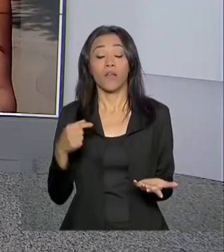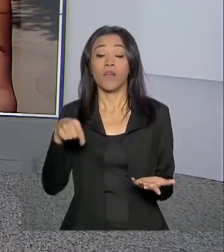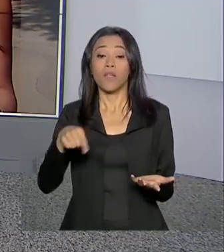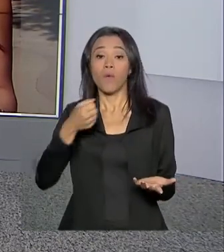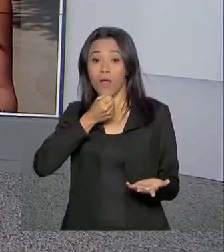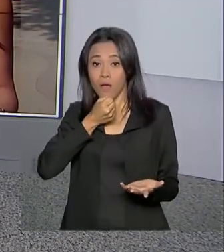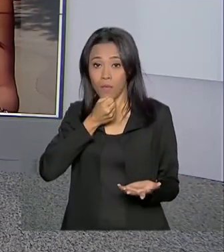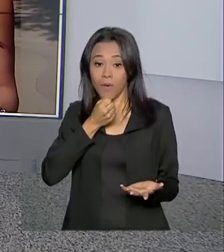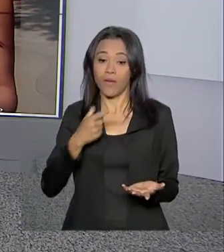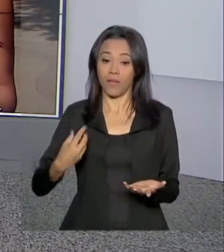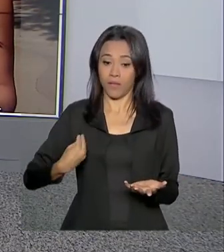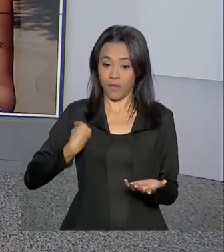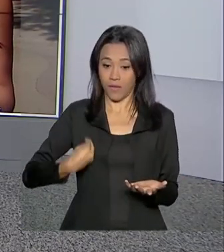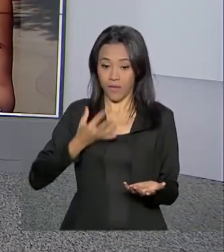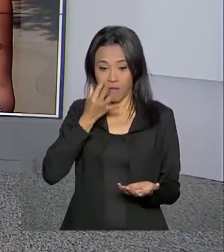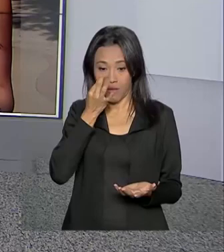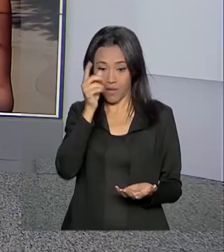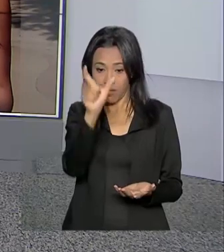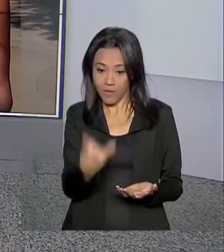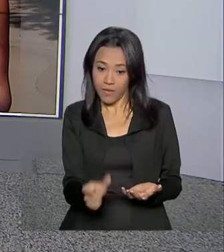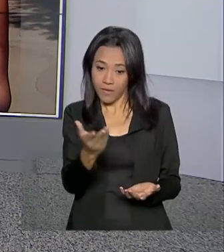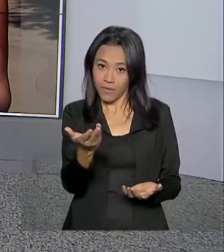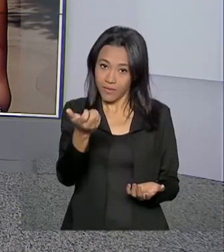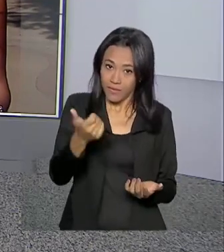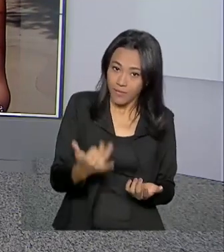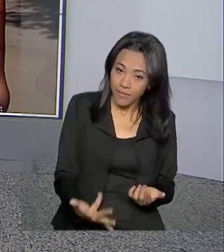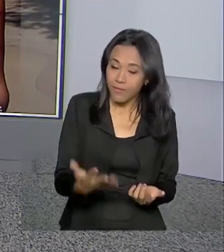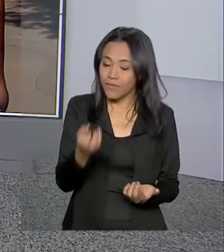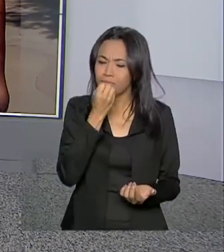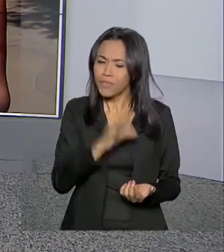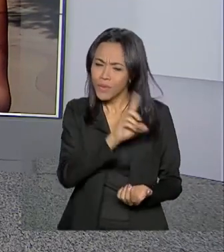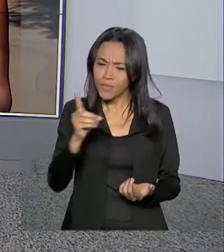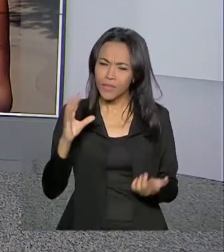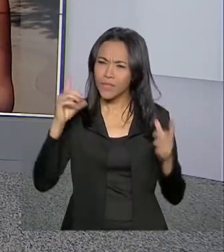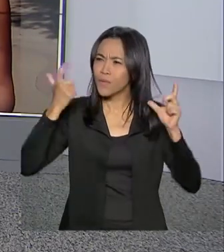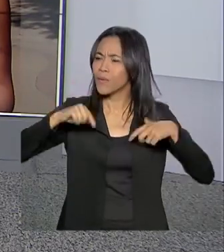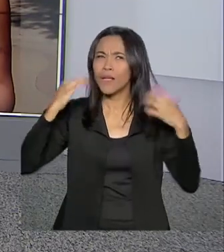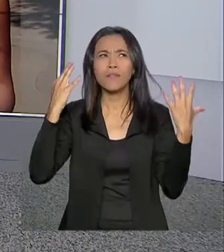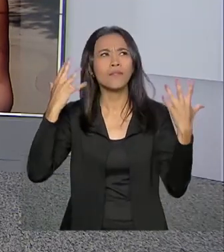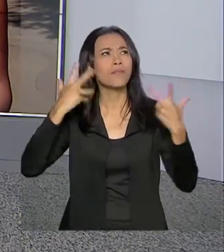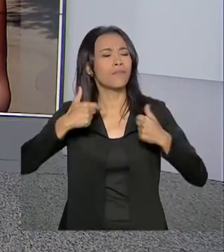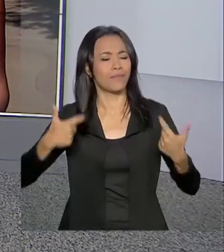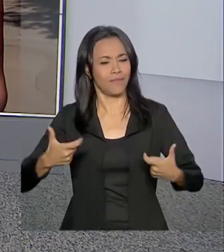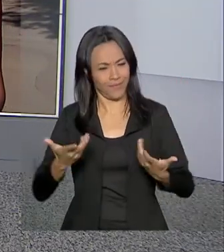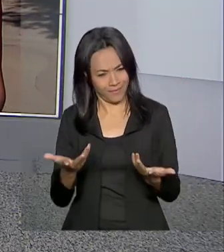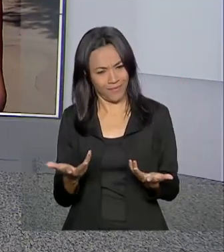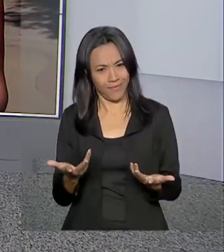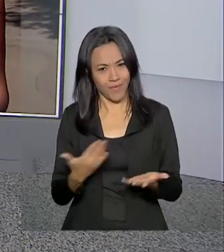Priscila Terezo está lá e conversa com a gente agora. Oi, Priscila, bom dia para você. Que lugar lindo para começar o dia, né?